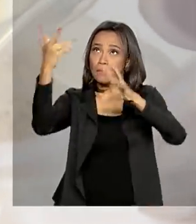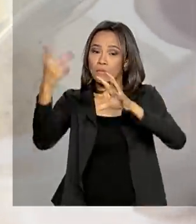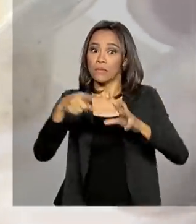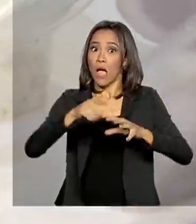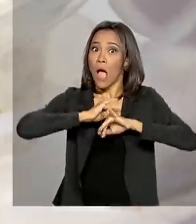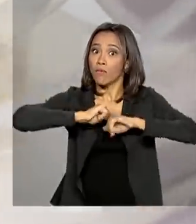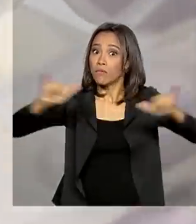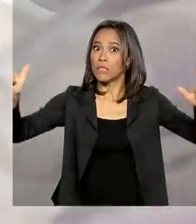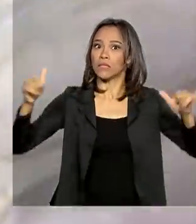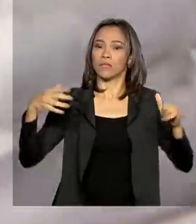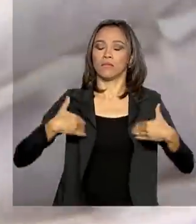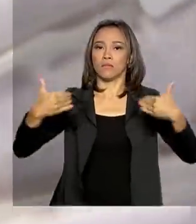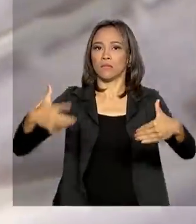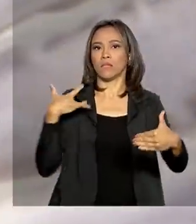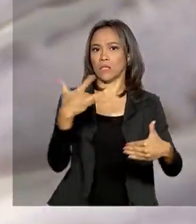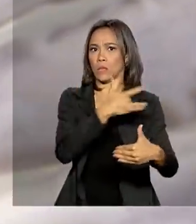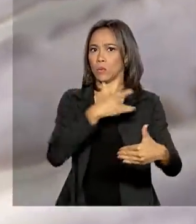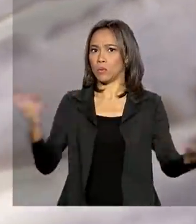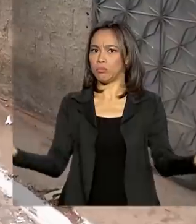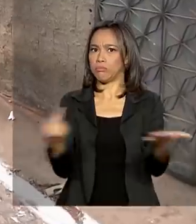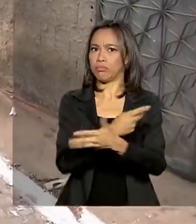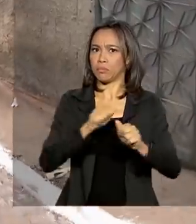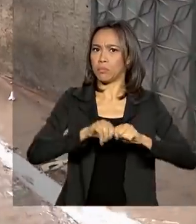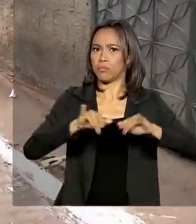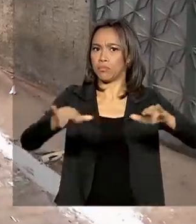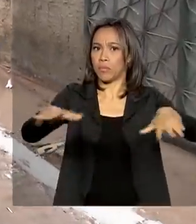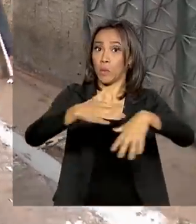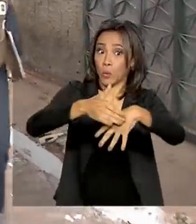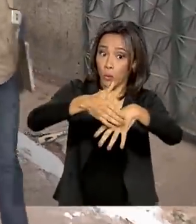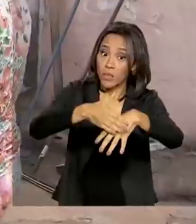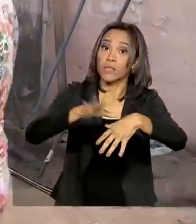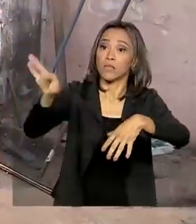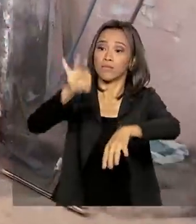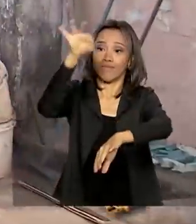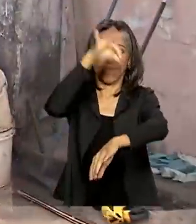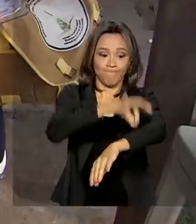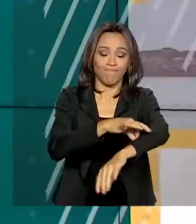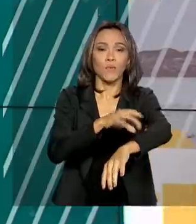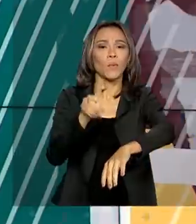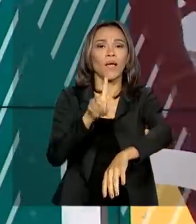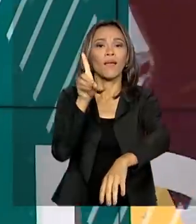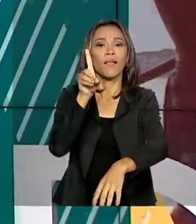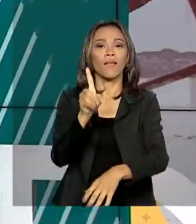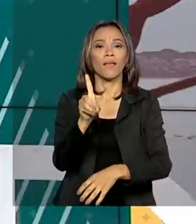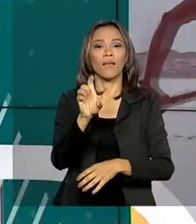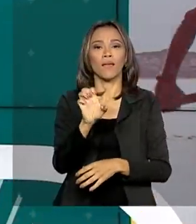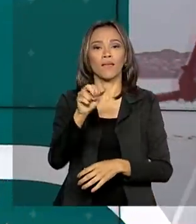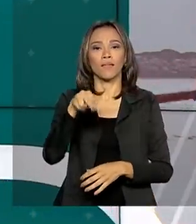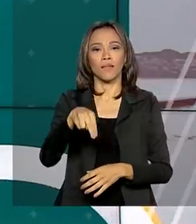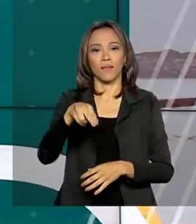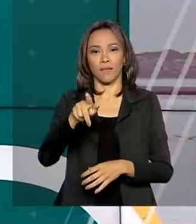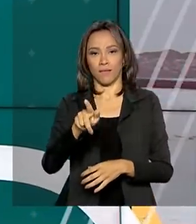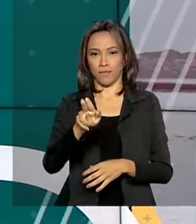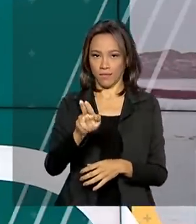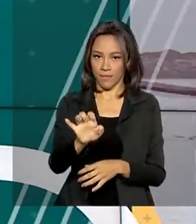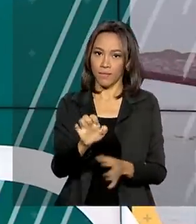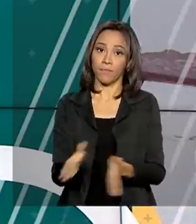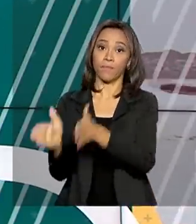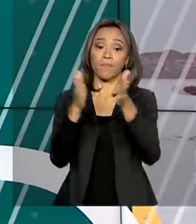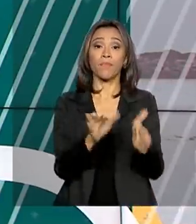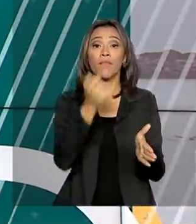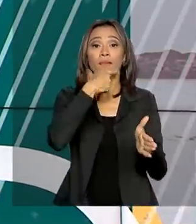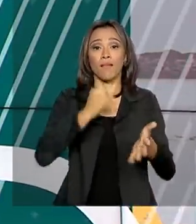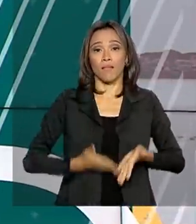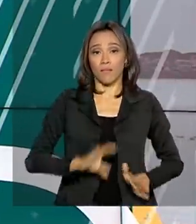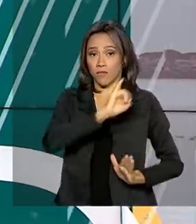alerta para um possível surto de doenças transmitidas por mosquitos, como a dengue. E veja também, trabalhadores nascidos